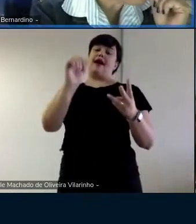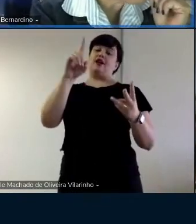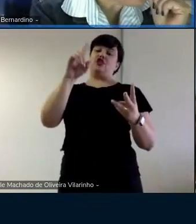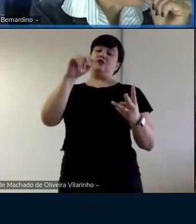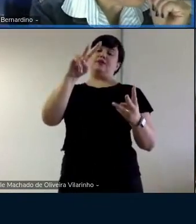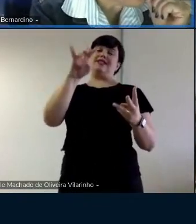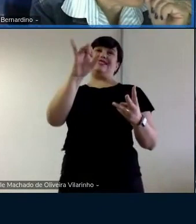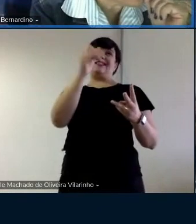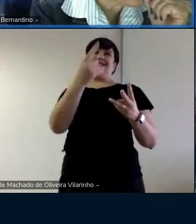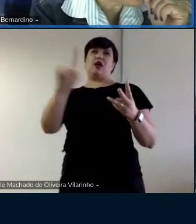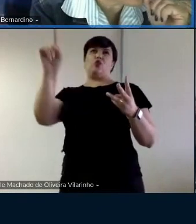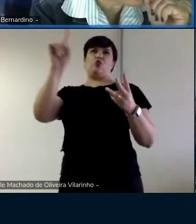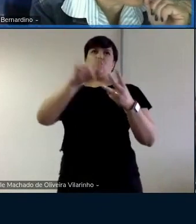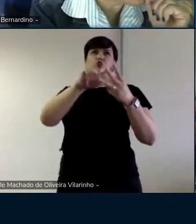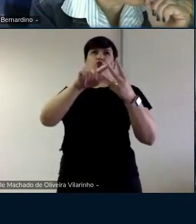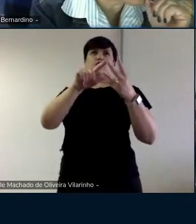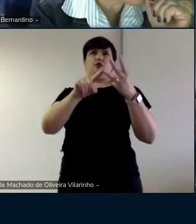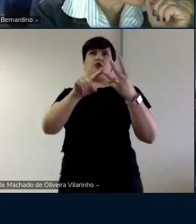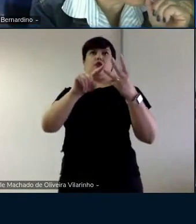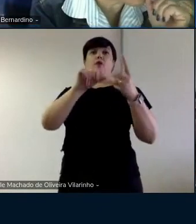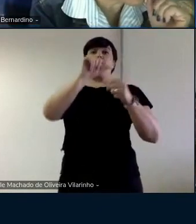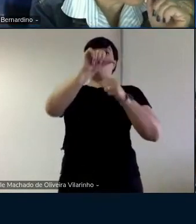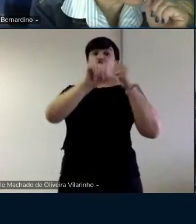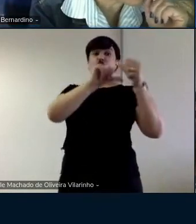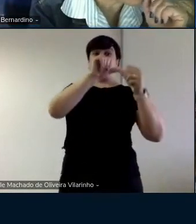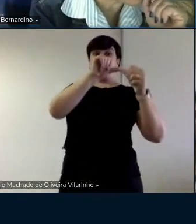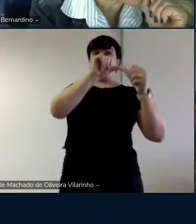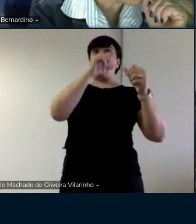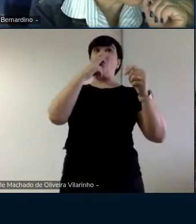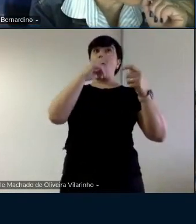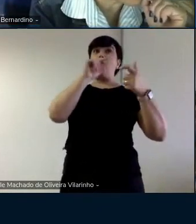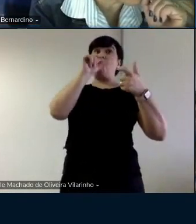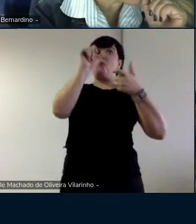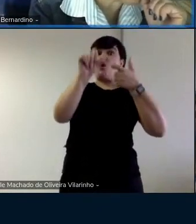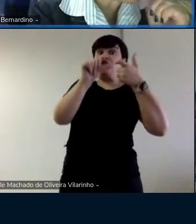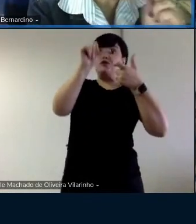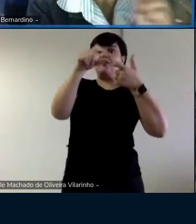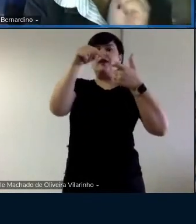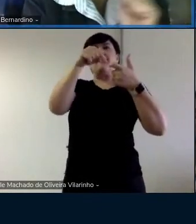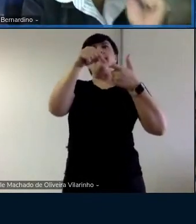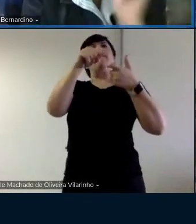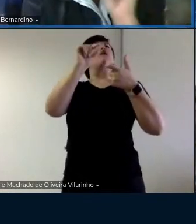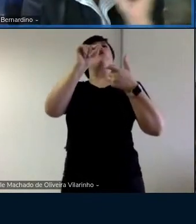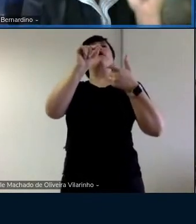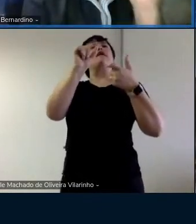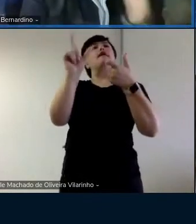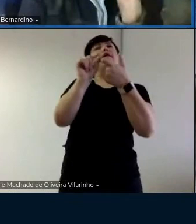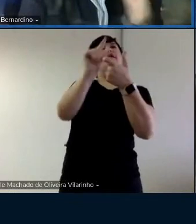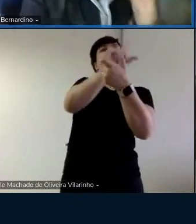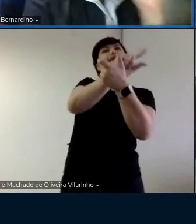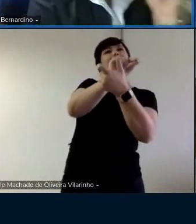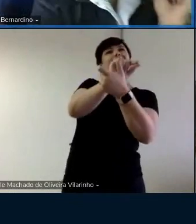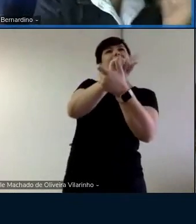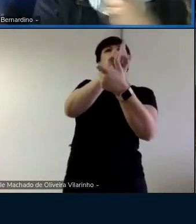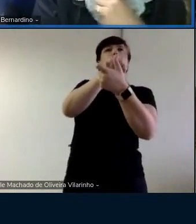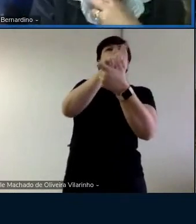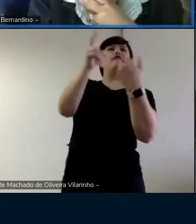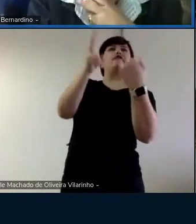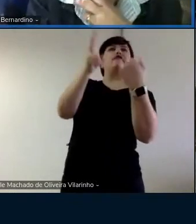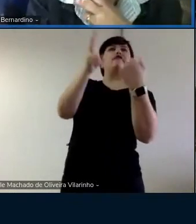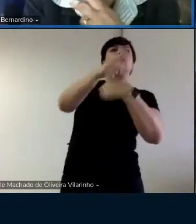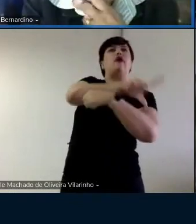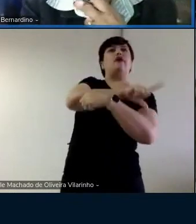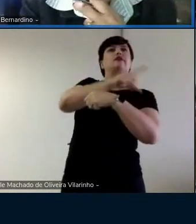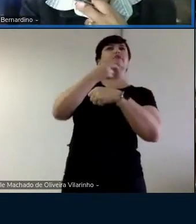Porque o que vai modificar o significado dessas palavras é o sufixo. Então, é uma coisa que você não